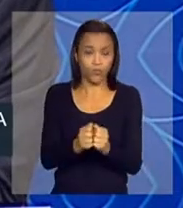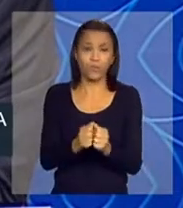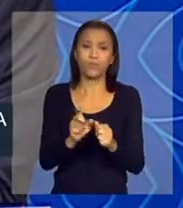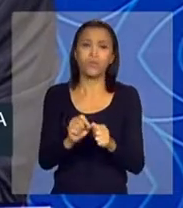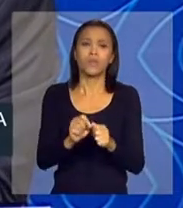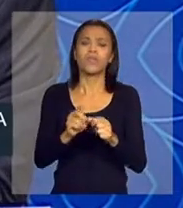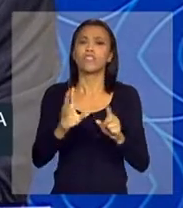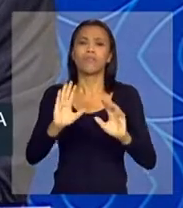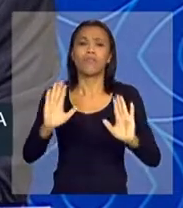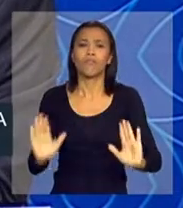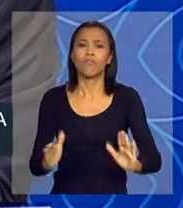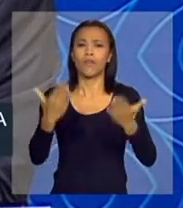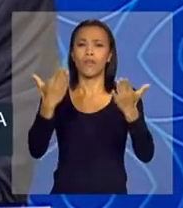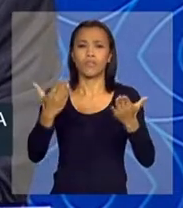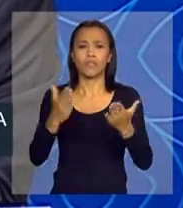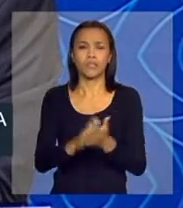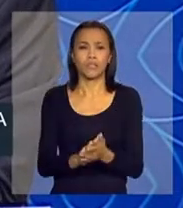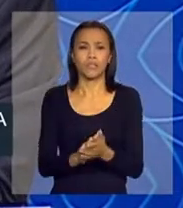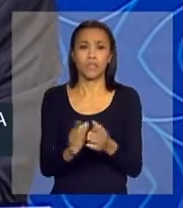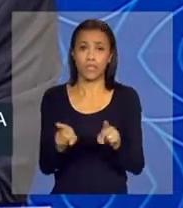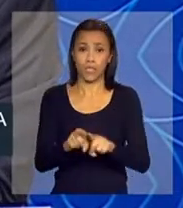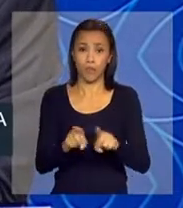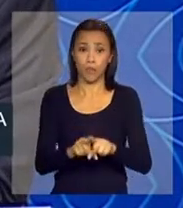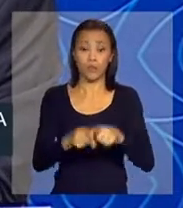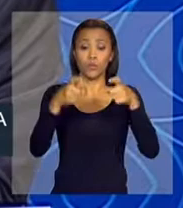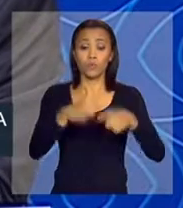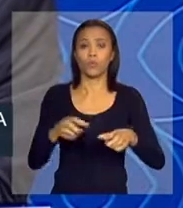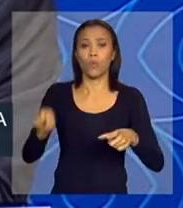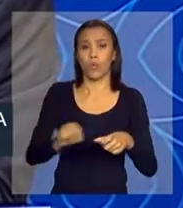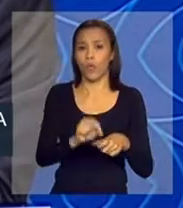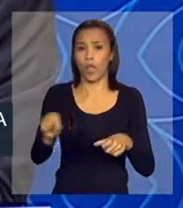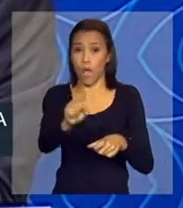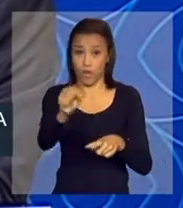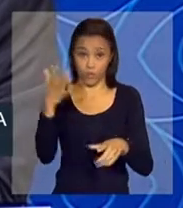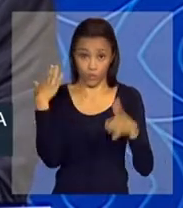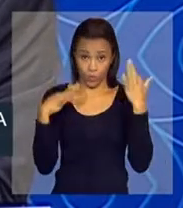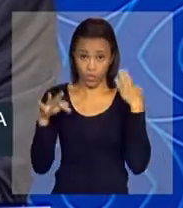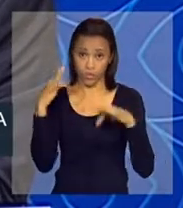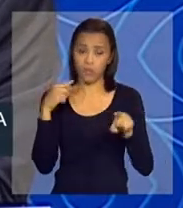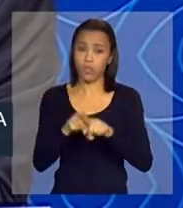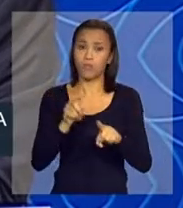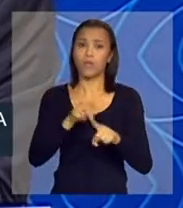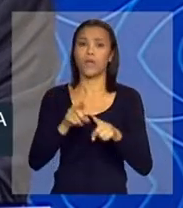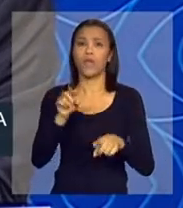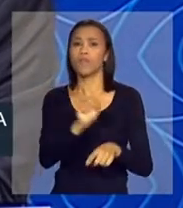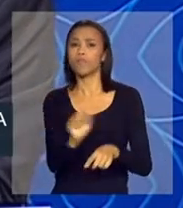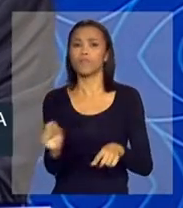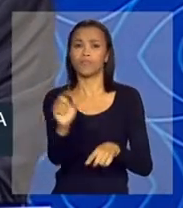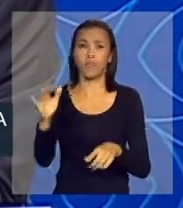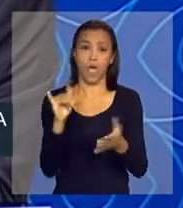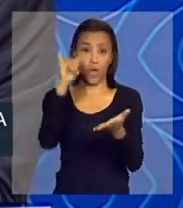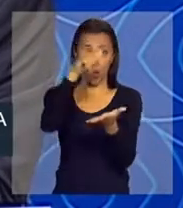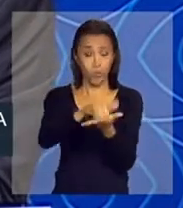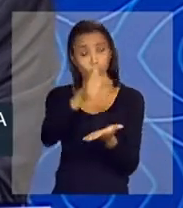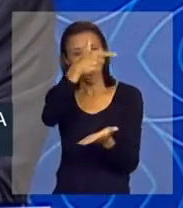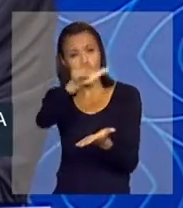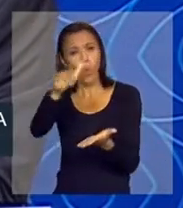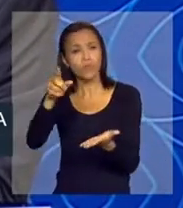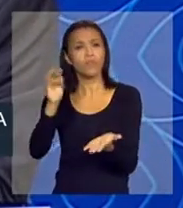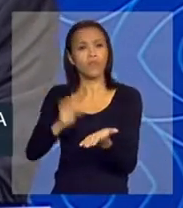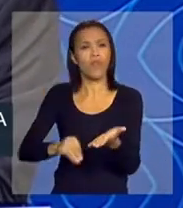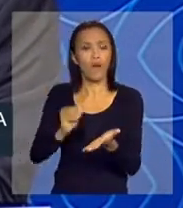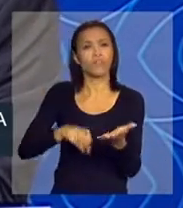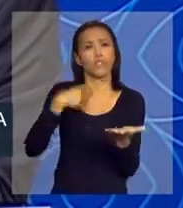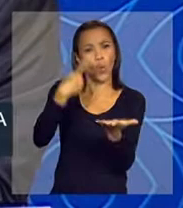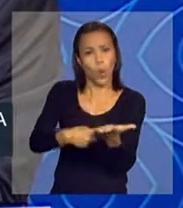às cerimônias, no atendimento nos pontos turísticos, nos aeroportos e outros que vão ser acertados com as cidades-sedes.